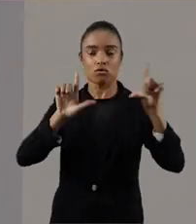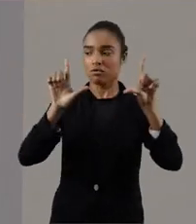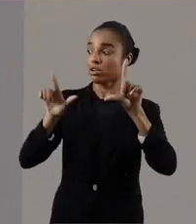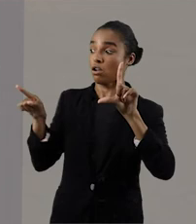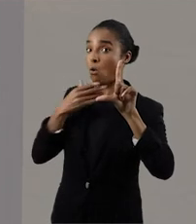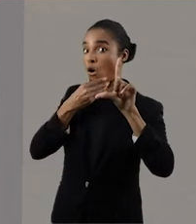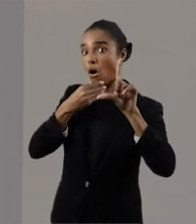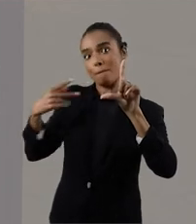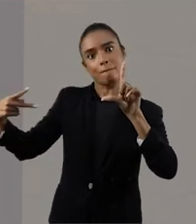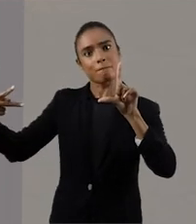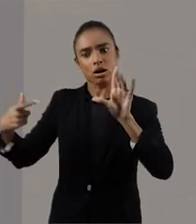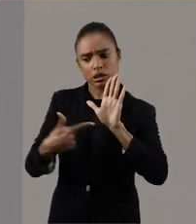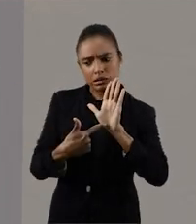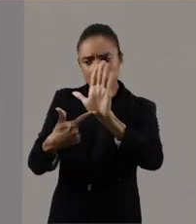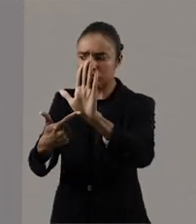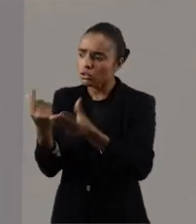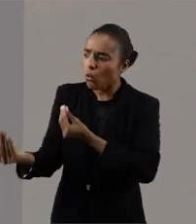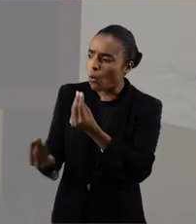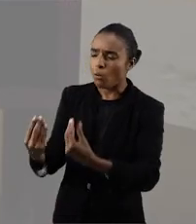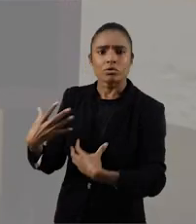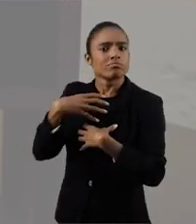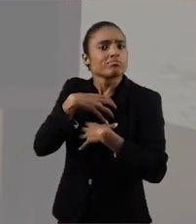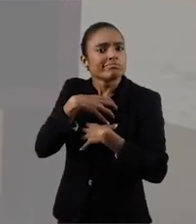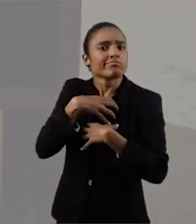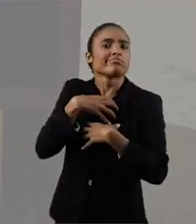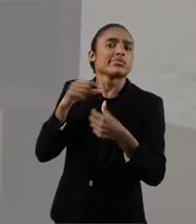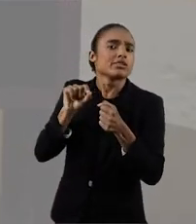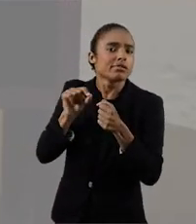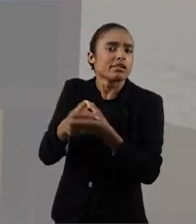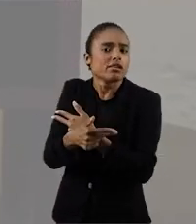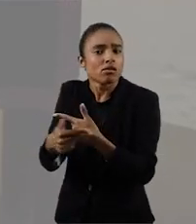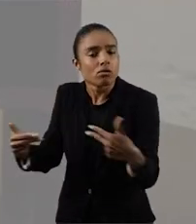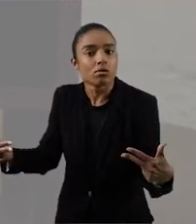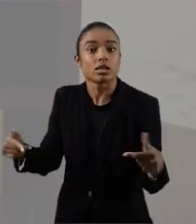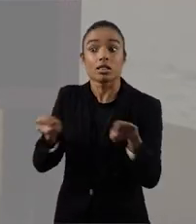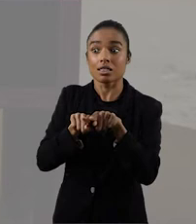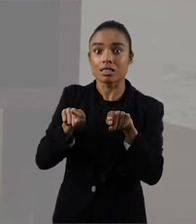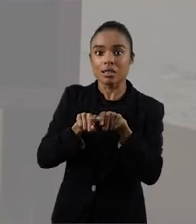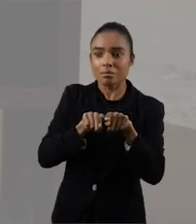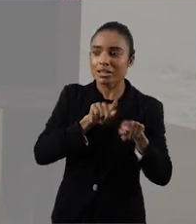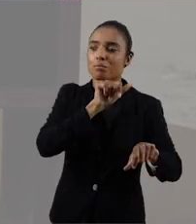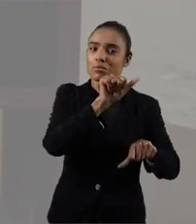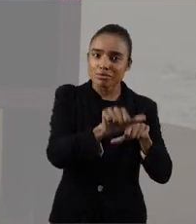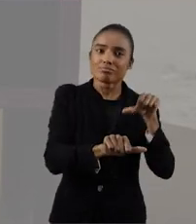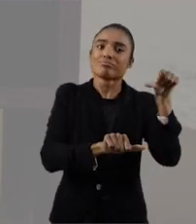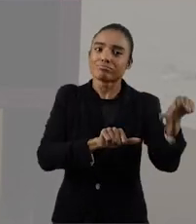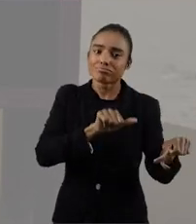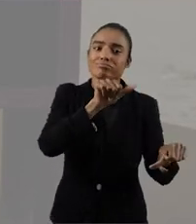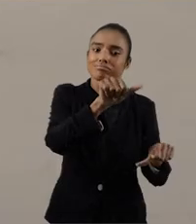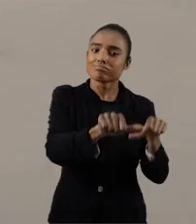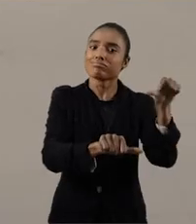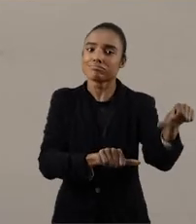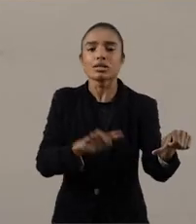modo que o artista trabalha as materialidades, mas também no modo como a exposição diariamente se reinventa. Então, é muito interessante